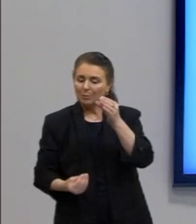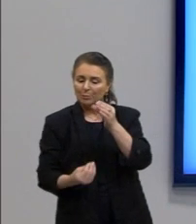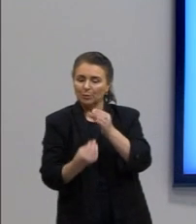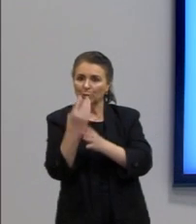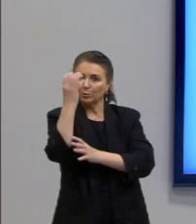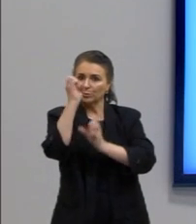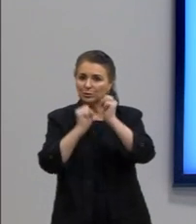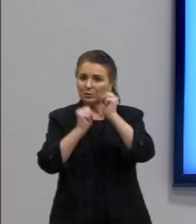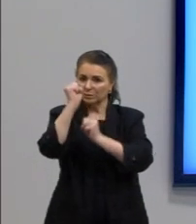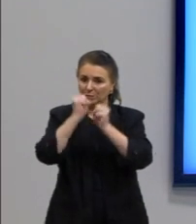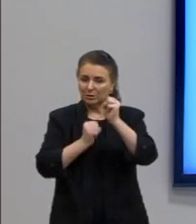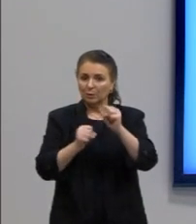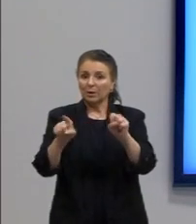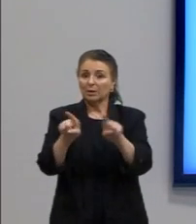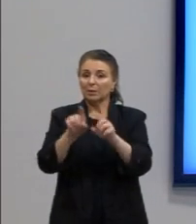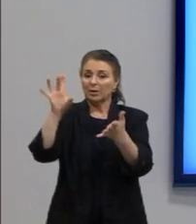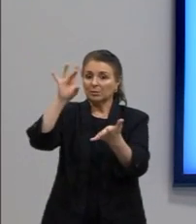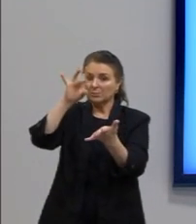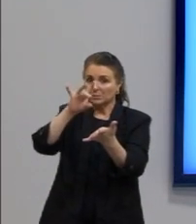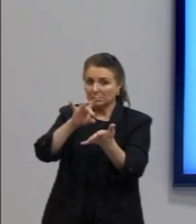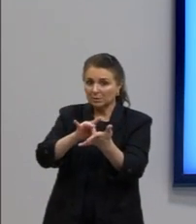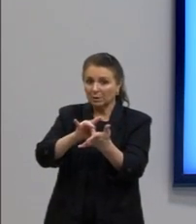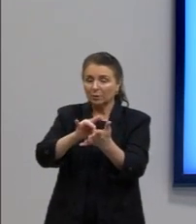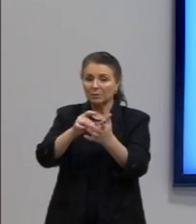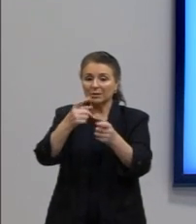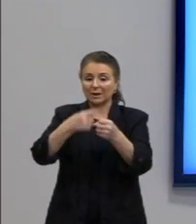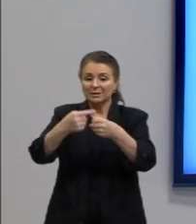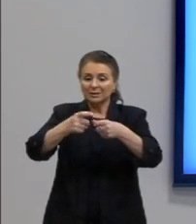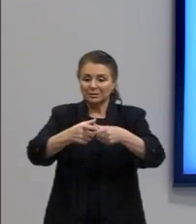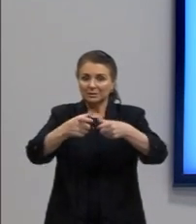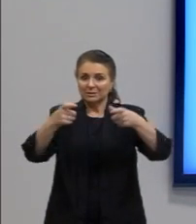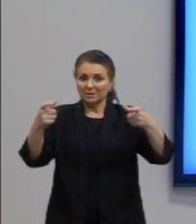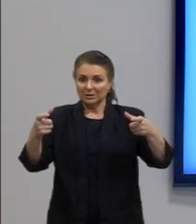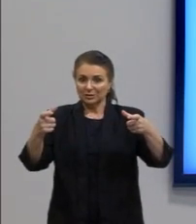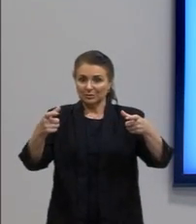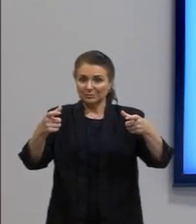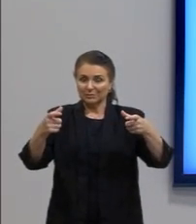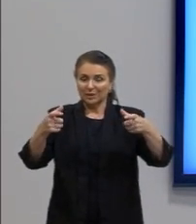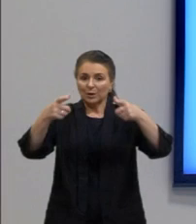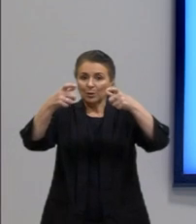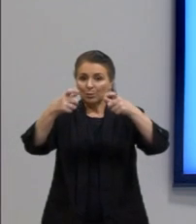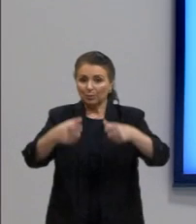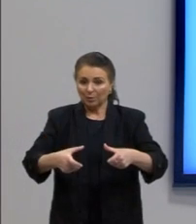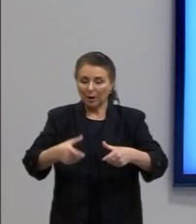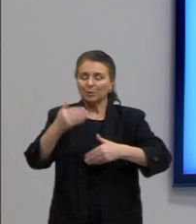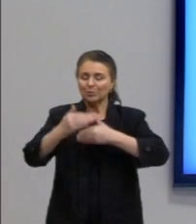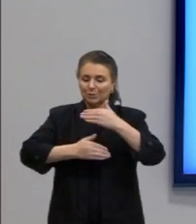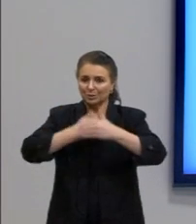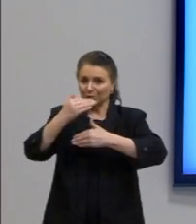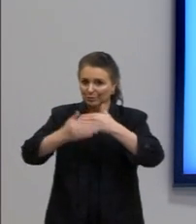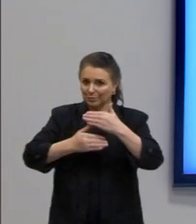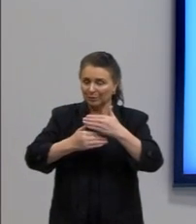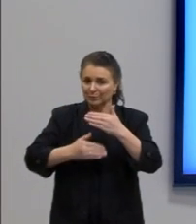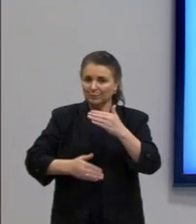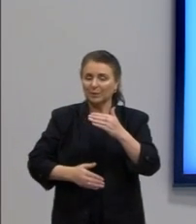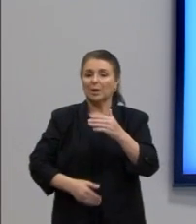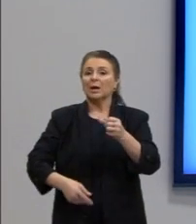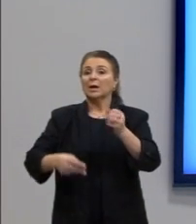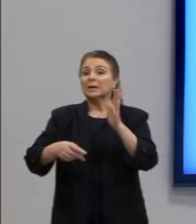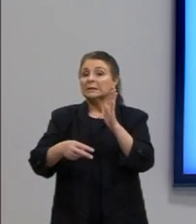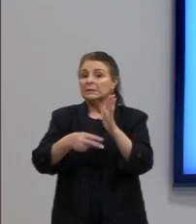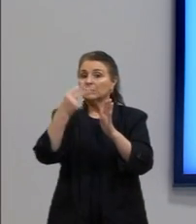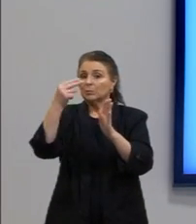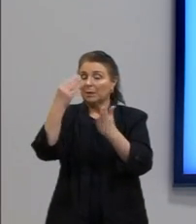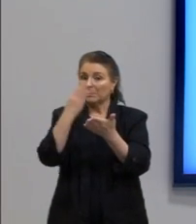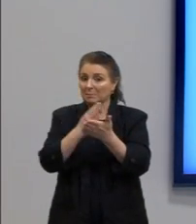consolidação das metrópoles como locais do seu desenvolvimento. Na segunda metade do século